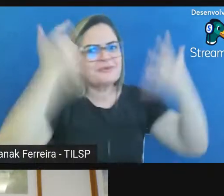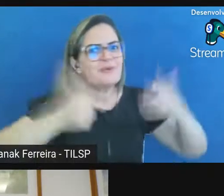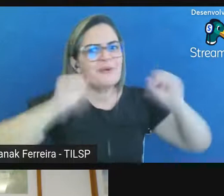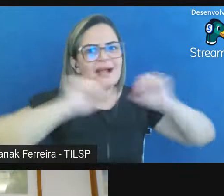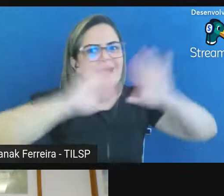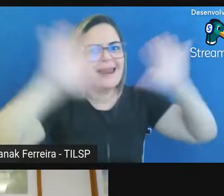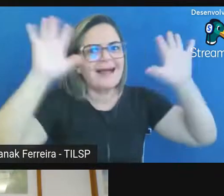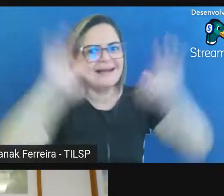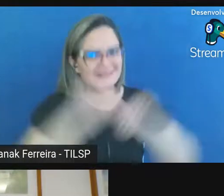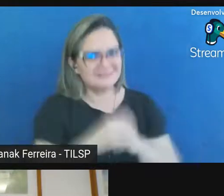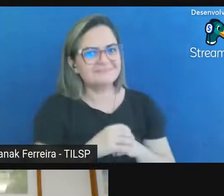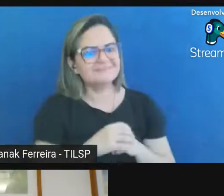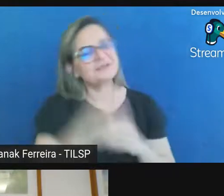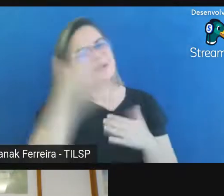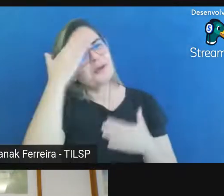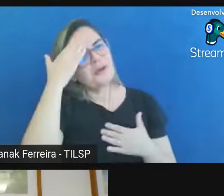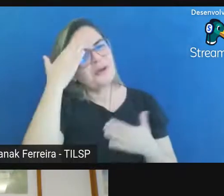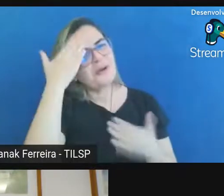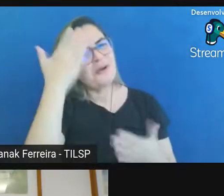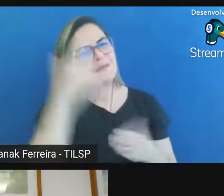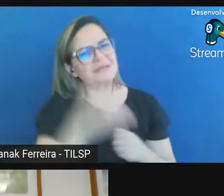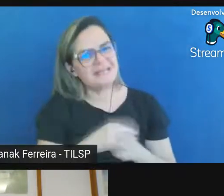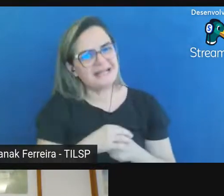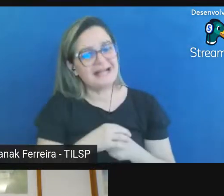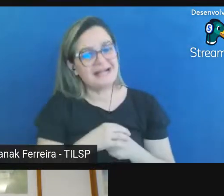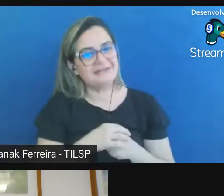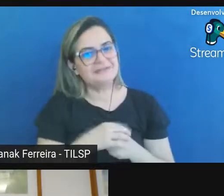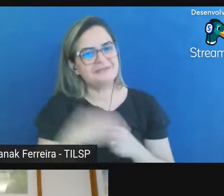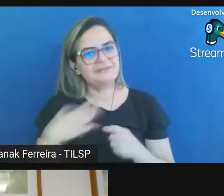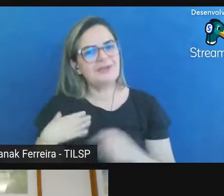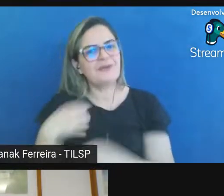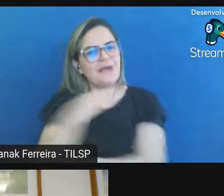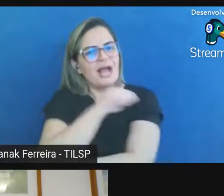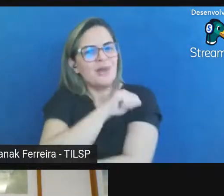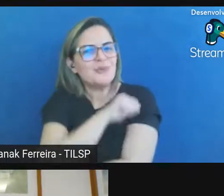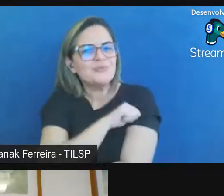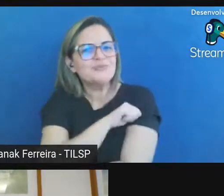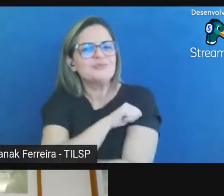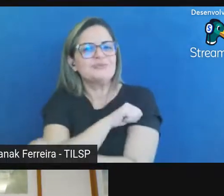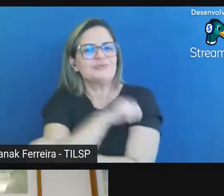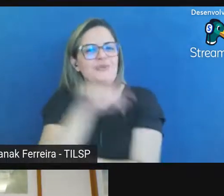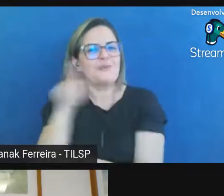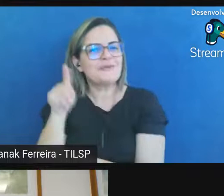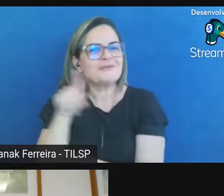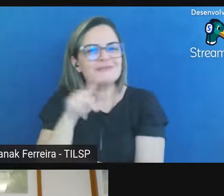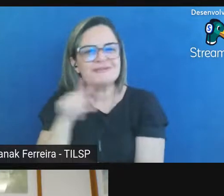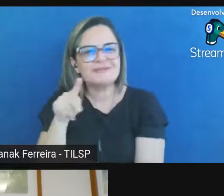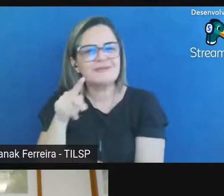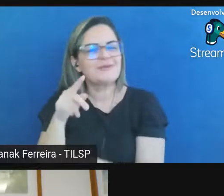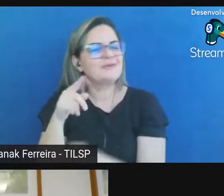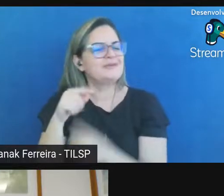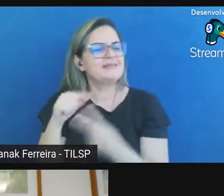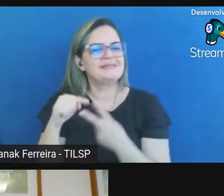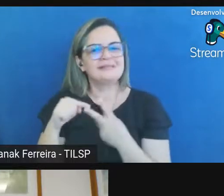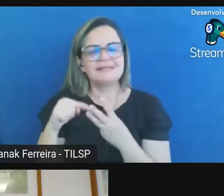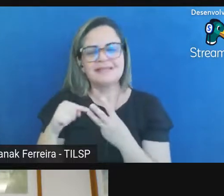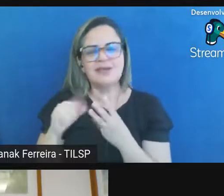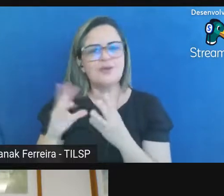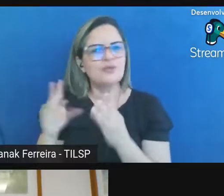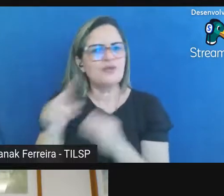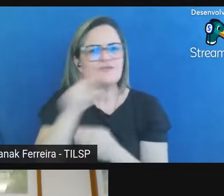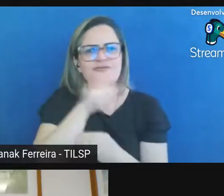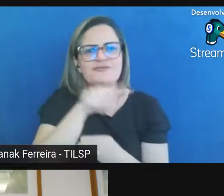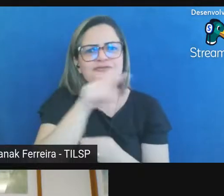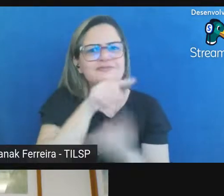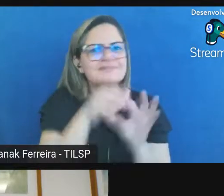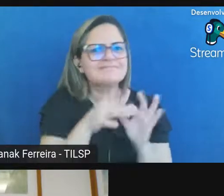não só de minha parte mas por nossos alunos os nossos né essas pessoas que estão assistindo a live da disponibilização do